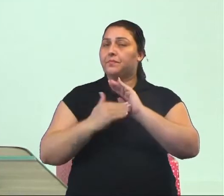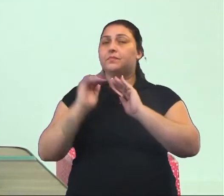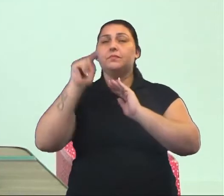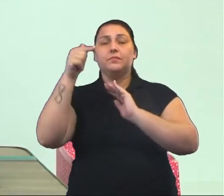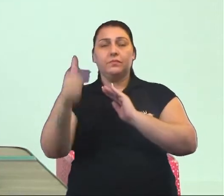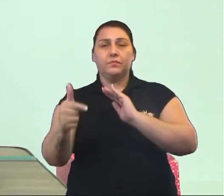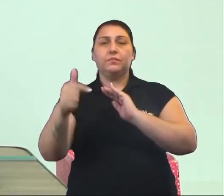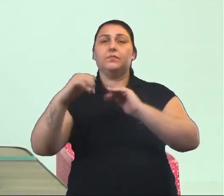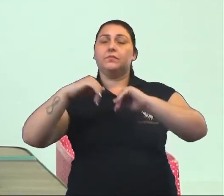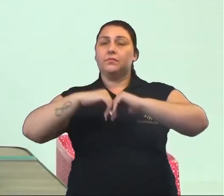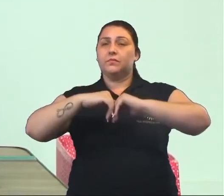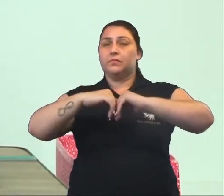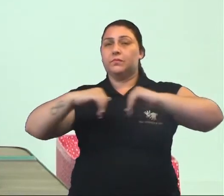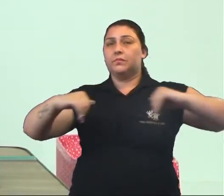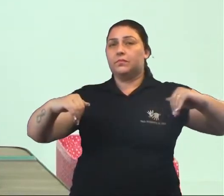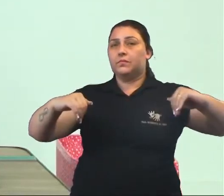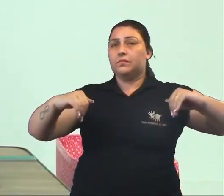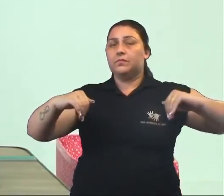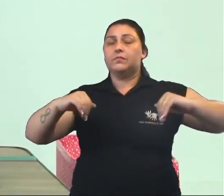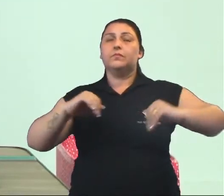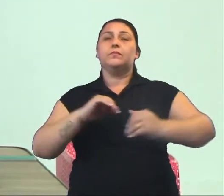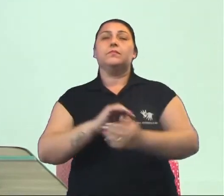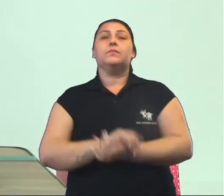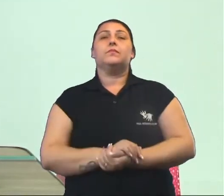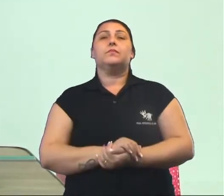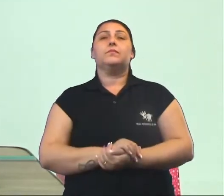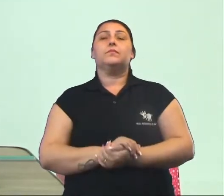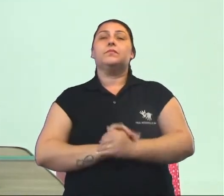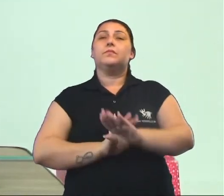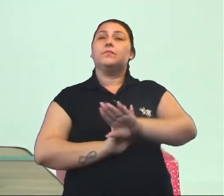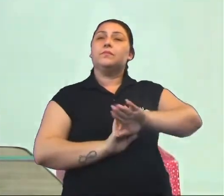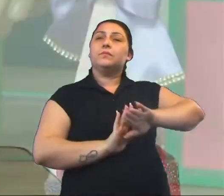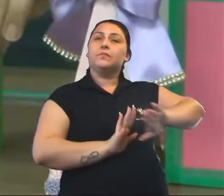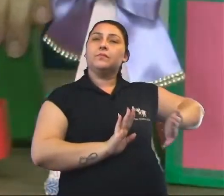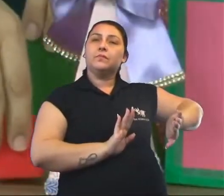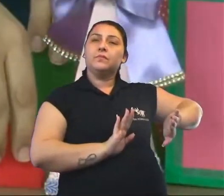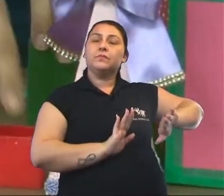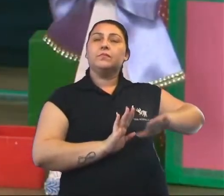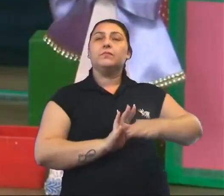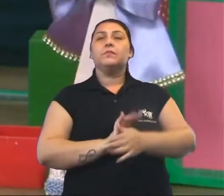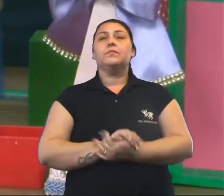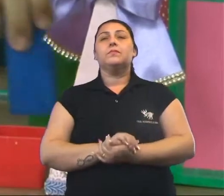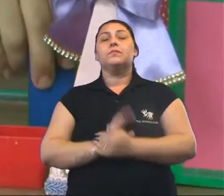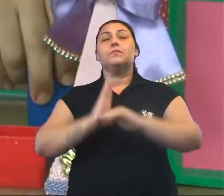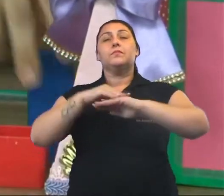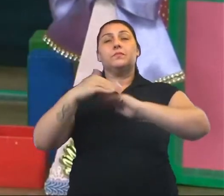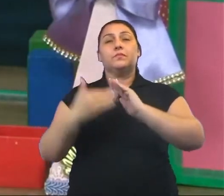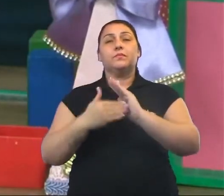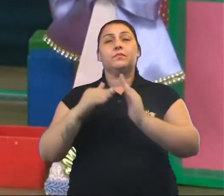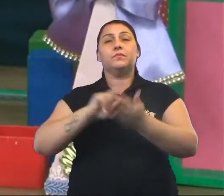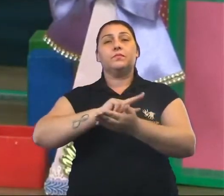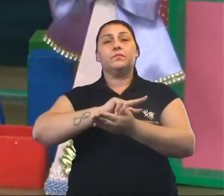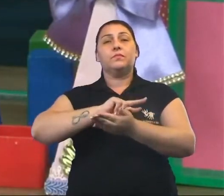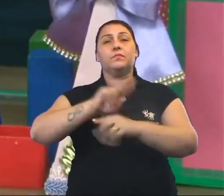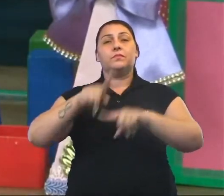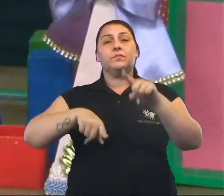demais eu vou afastar para o outro lado. Então este vem mais aqui para o cantinho e todos os outros.